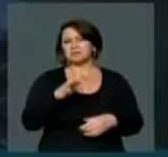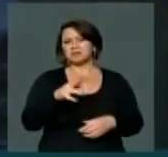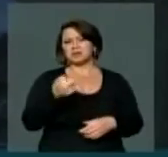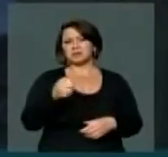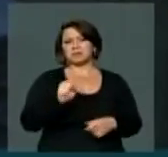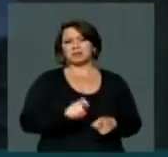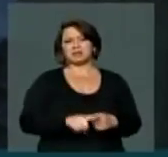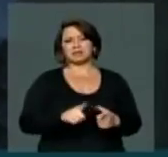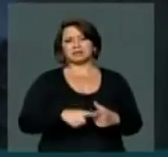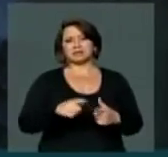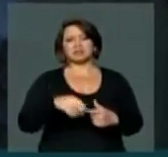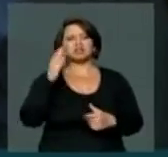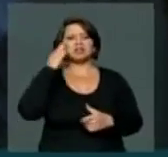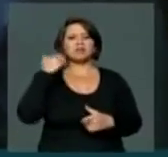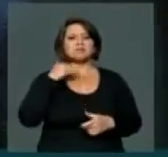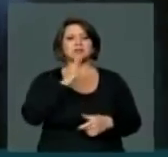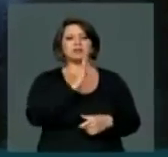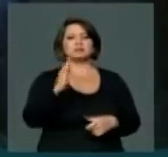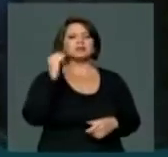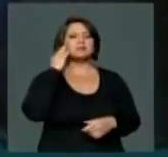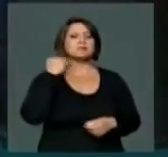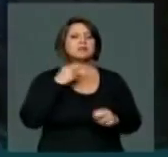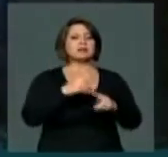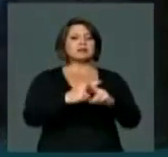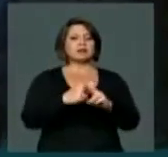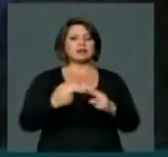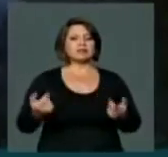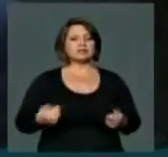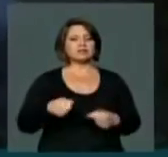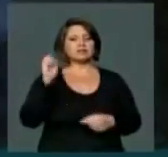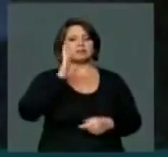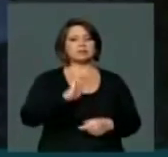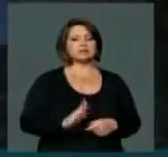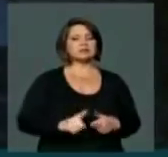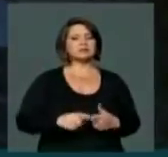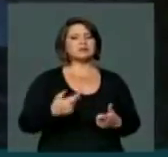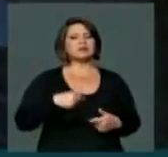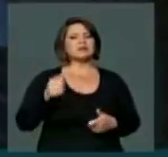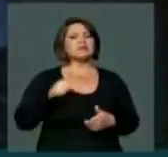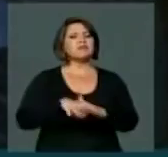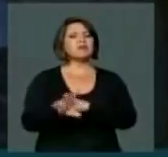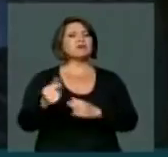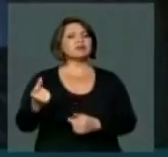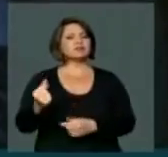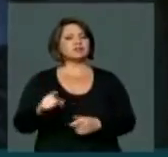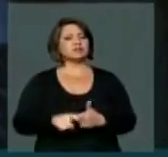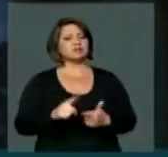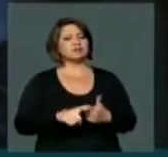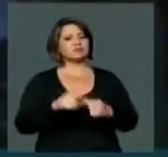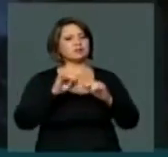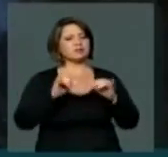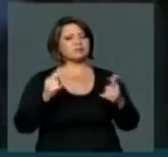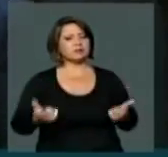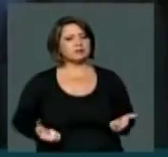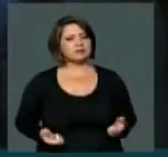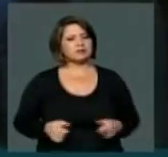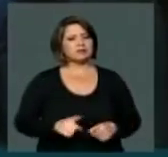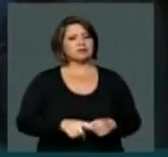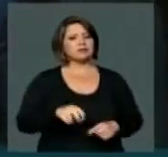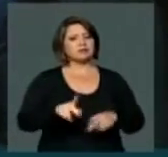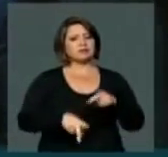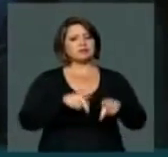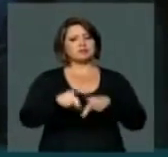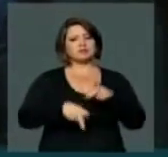tomaram conta do Banco do Brasil, da Caixa Econômica. Não tem mais onde esse pessoal enfiar dinheiro para essa campanha. O povo